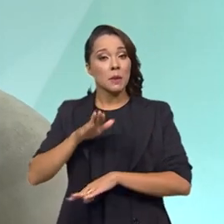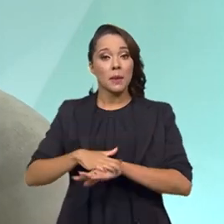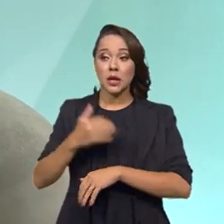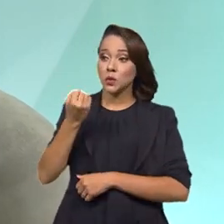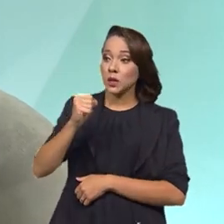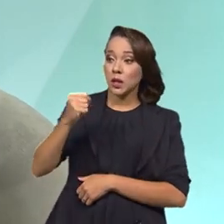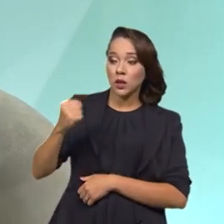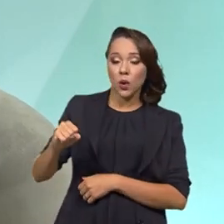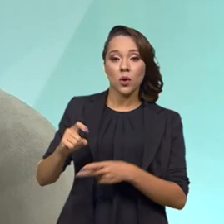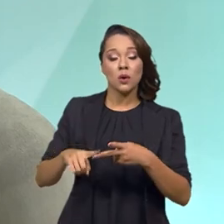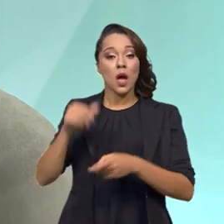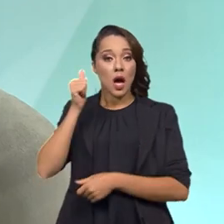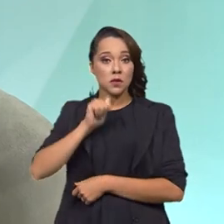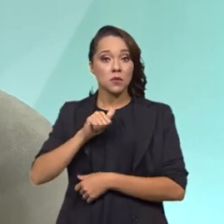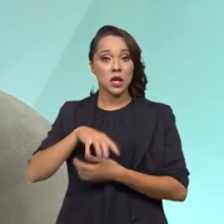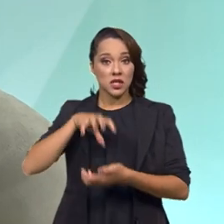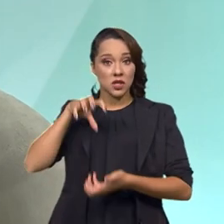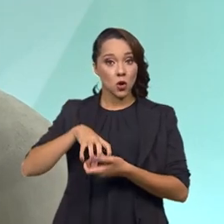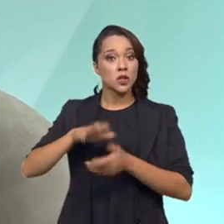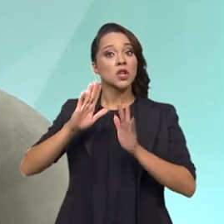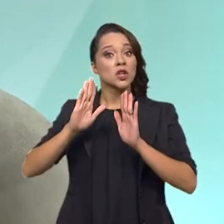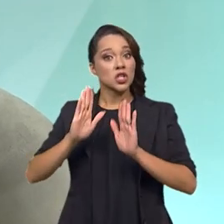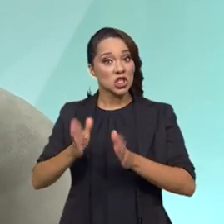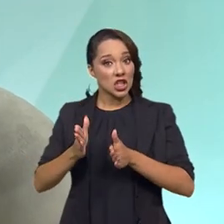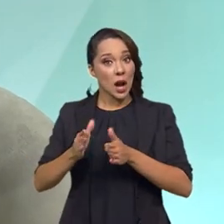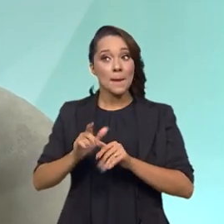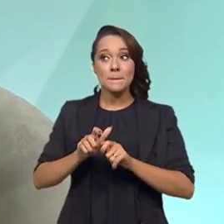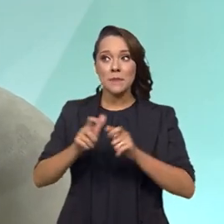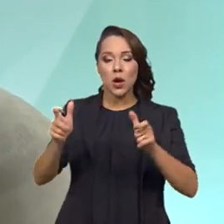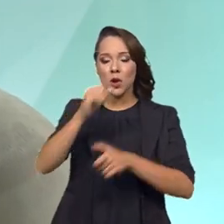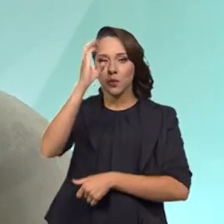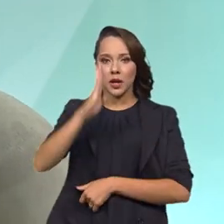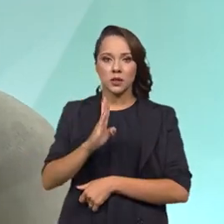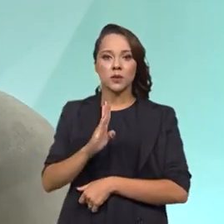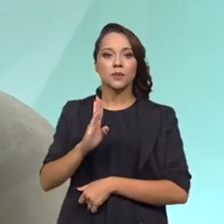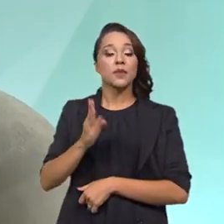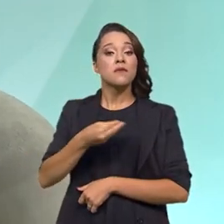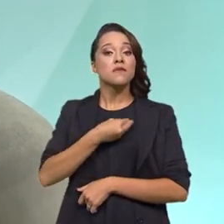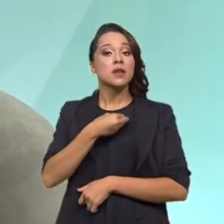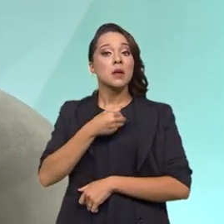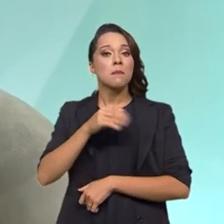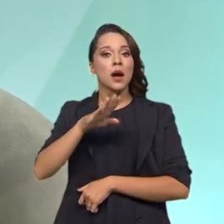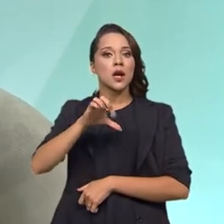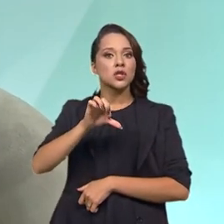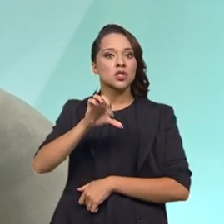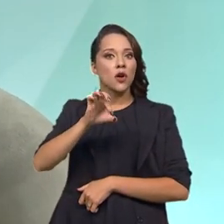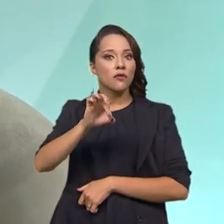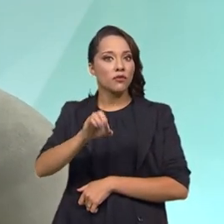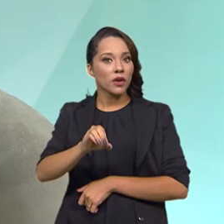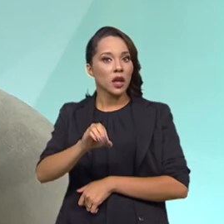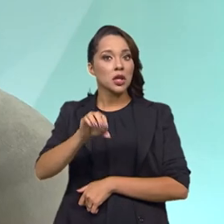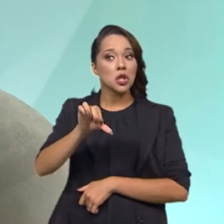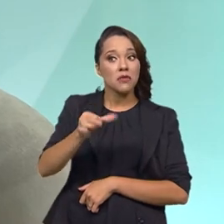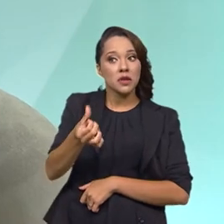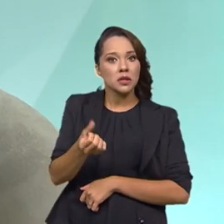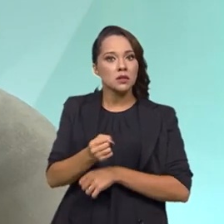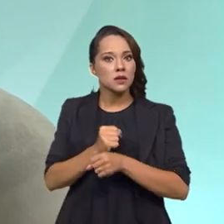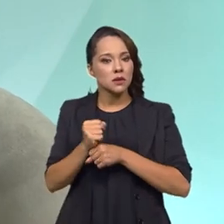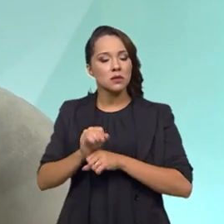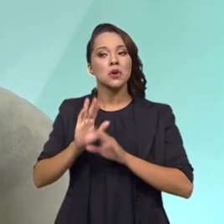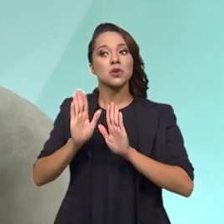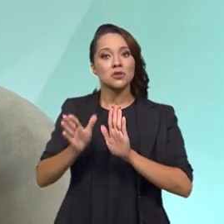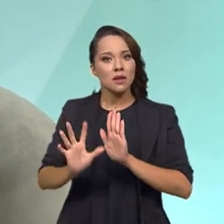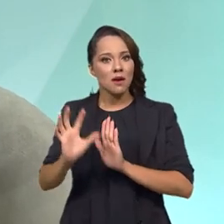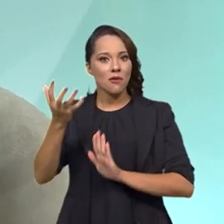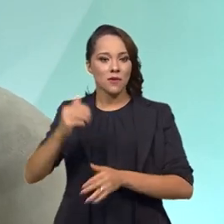88 anos. As mulheres idosas, que já são maioria no nosso país, vão viver mais de 90 e 96 anos. Isso já está